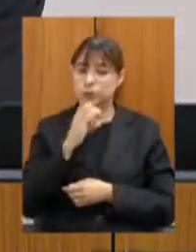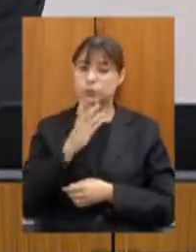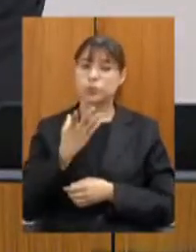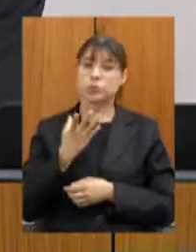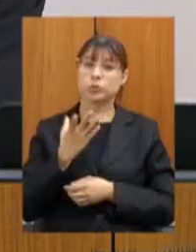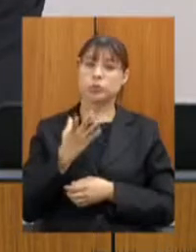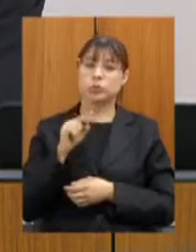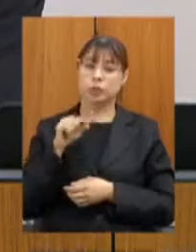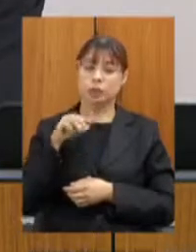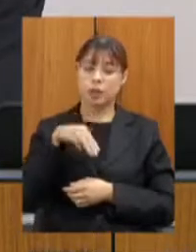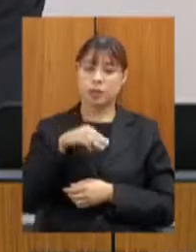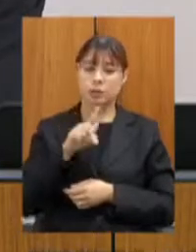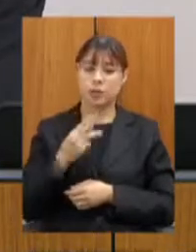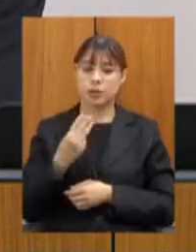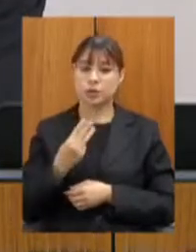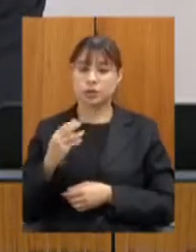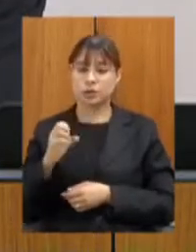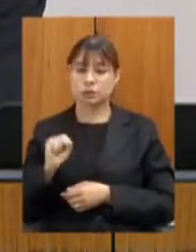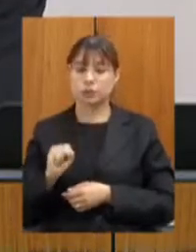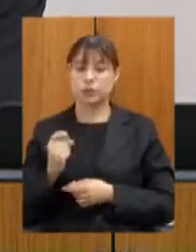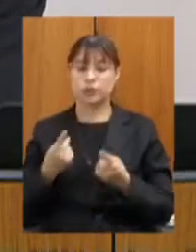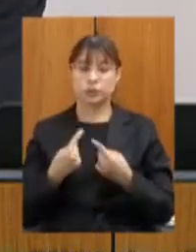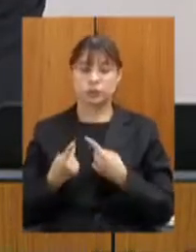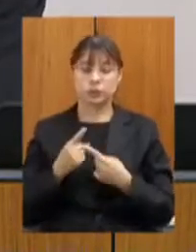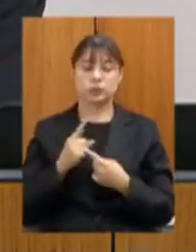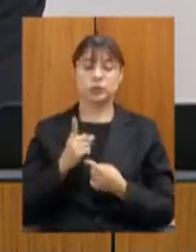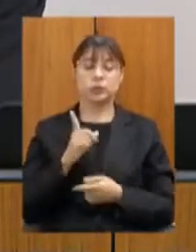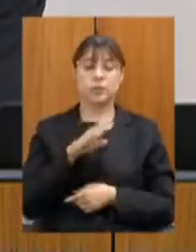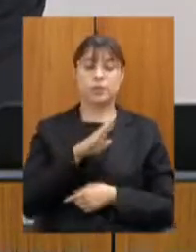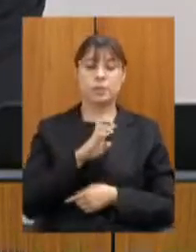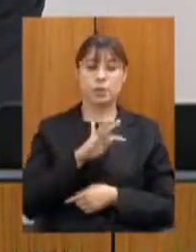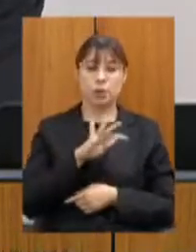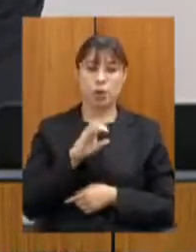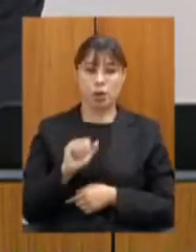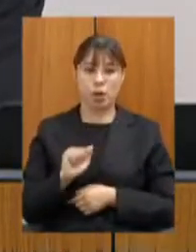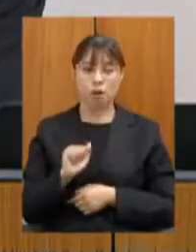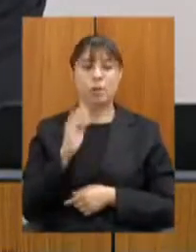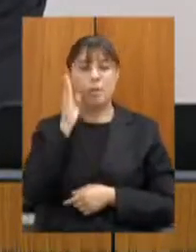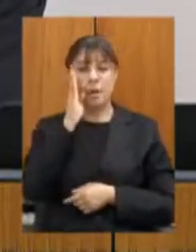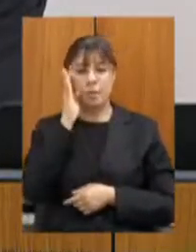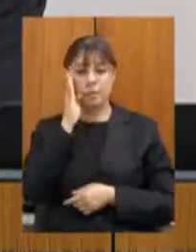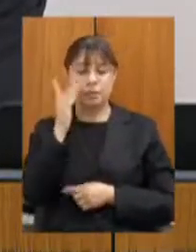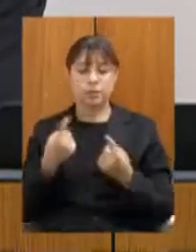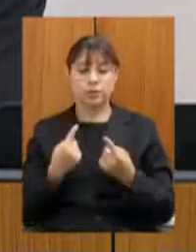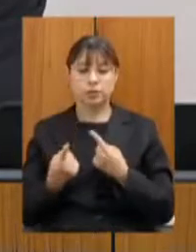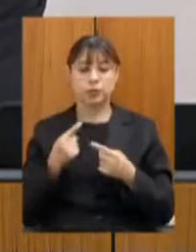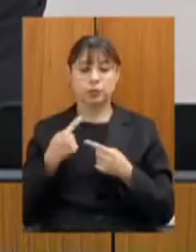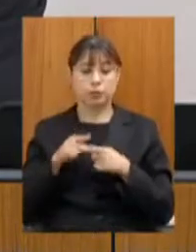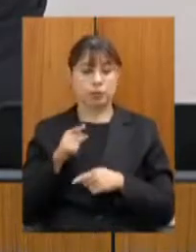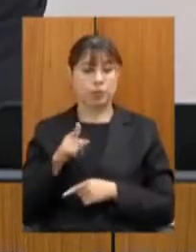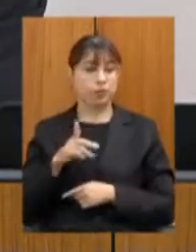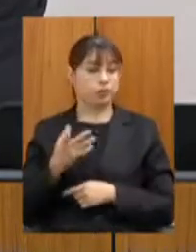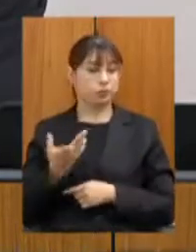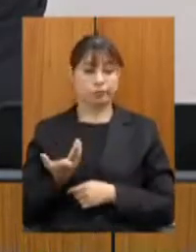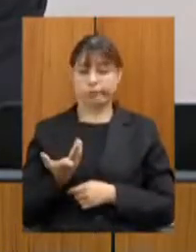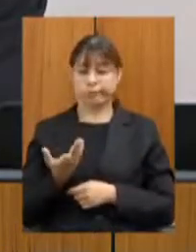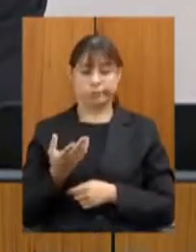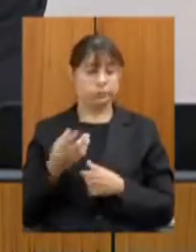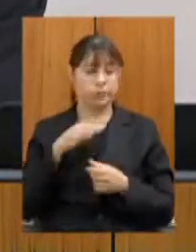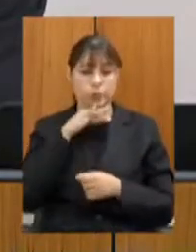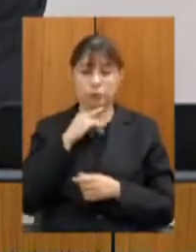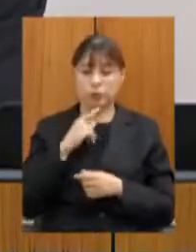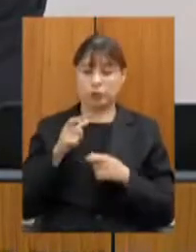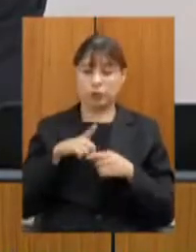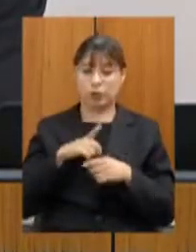na MG338 trecho que liga o município de Bertioga ou de Barbacena uma vez que a estrada se encontra em estado crítico com muitos